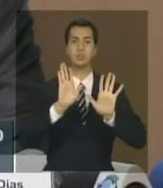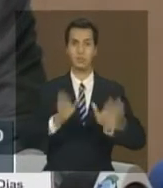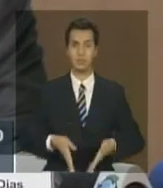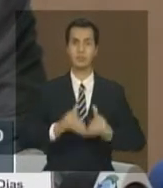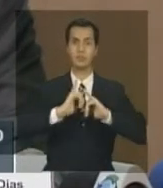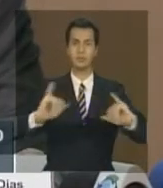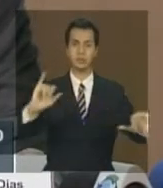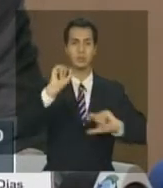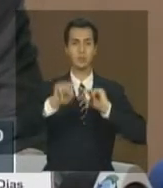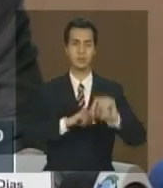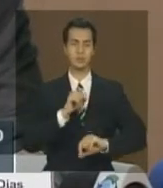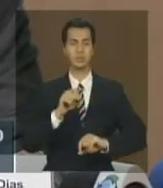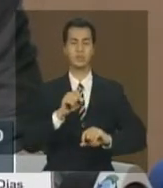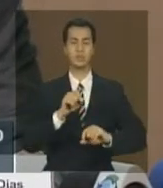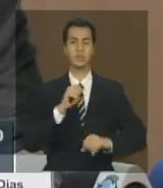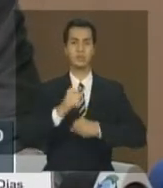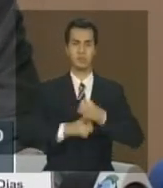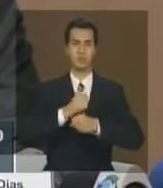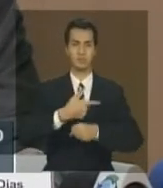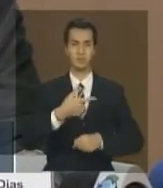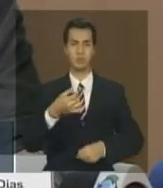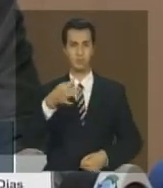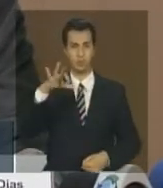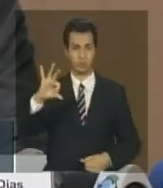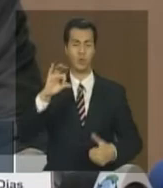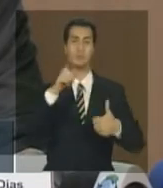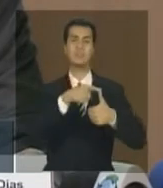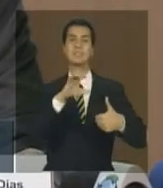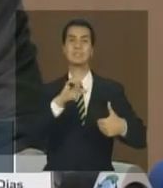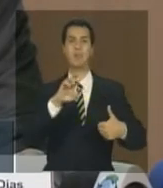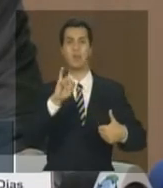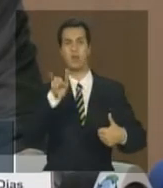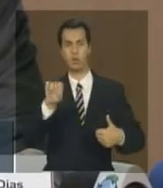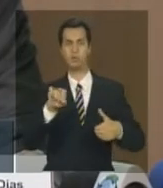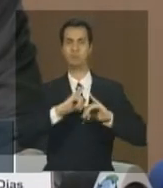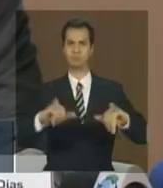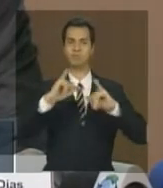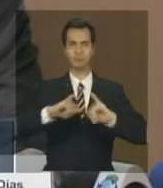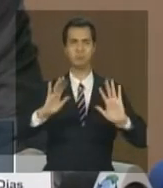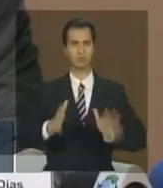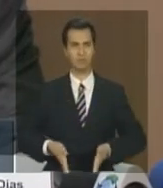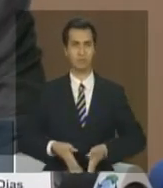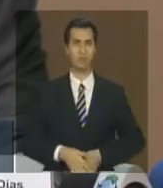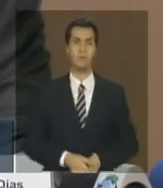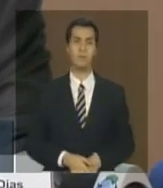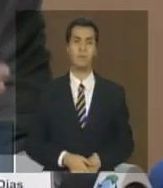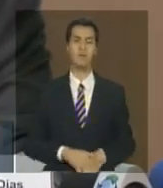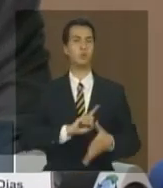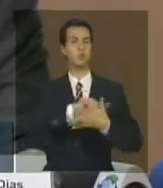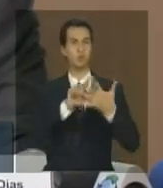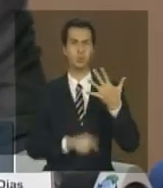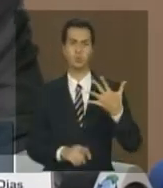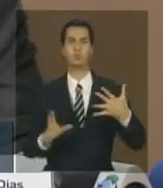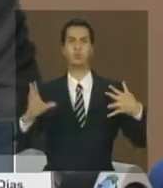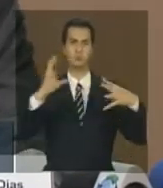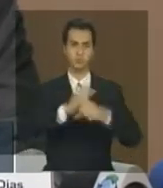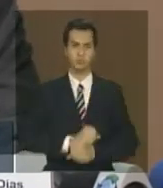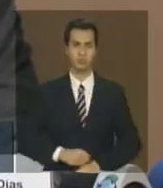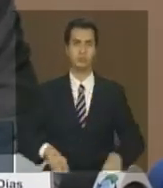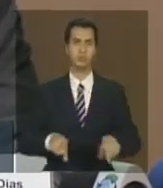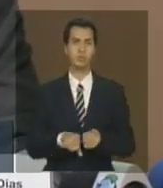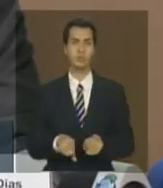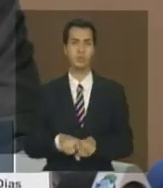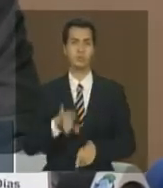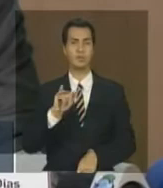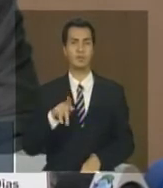Cerrado, também para o período de 2009 e 2010. Então, com esses dados aqui agora, e somando-se ao trabalho